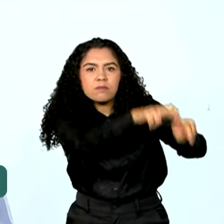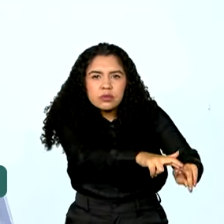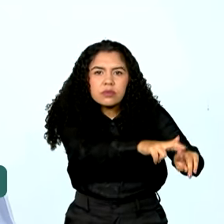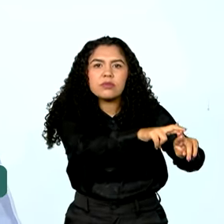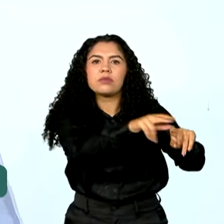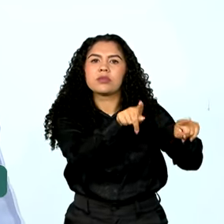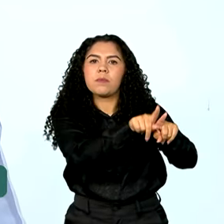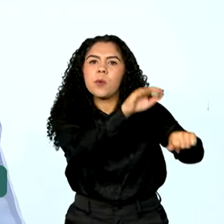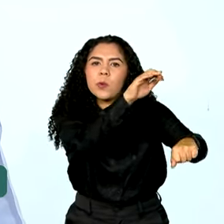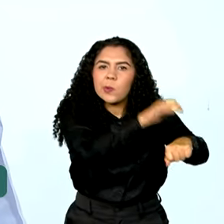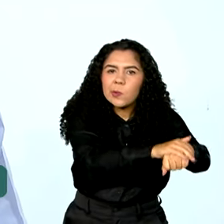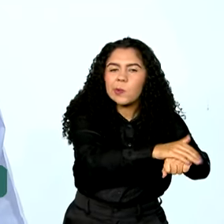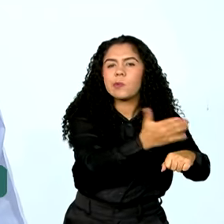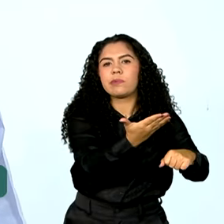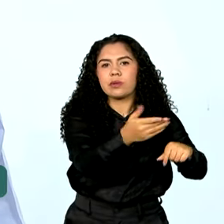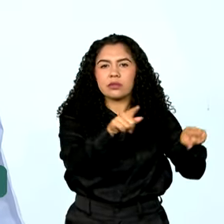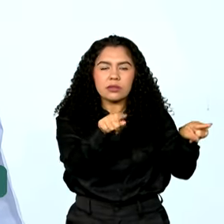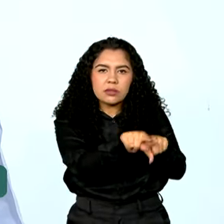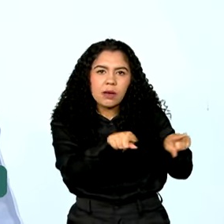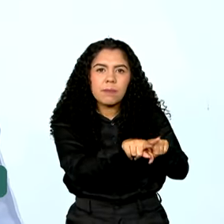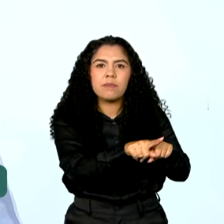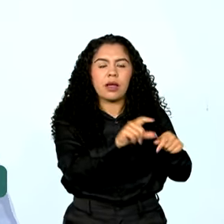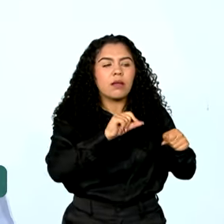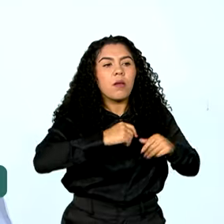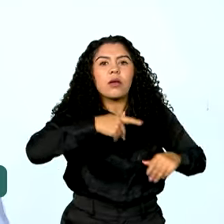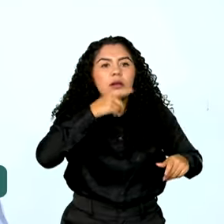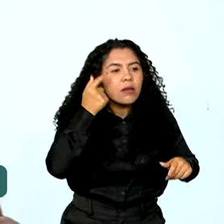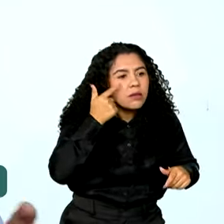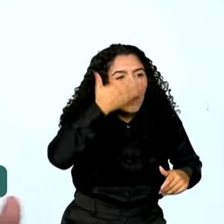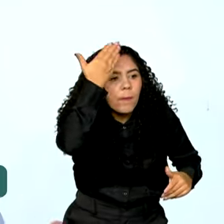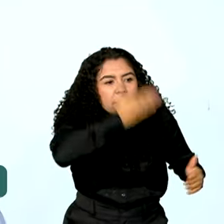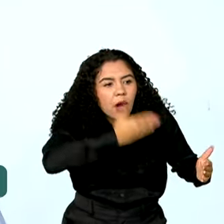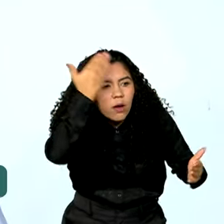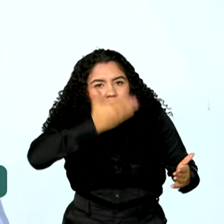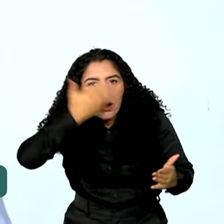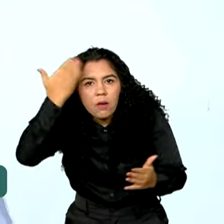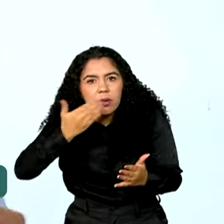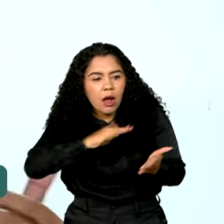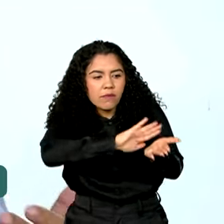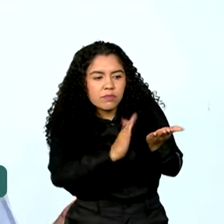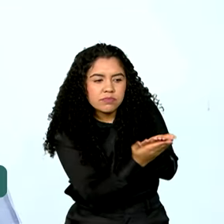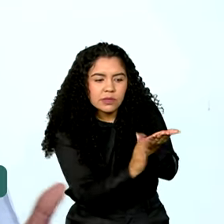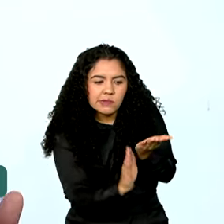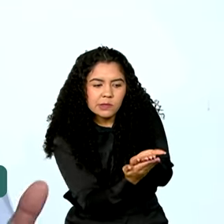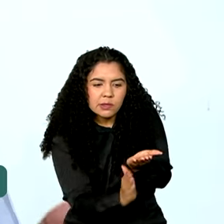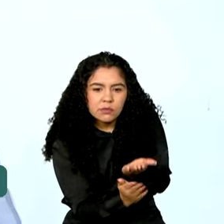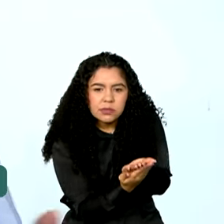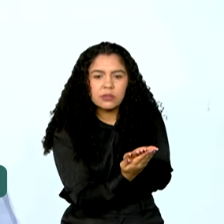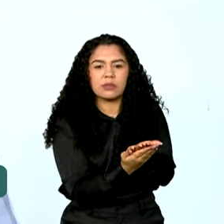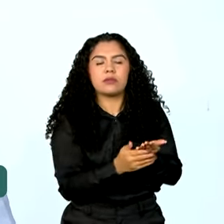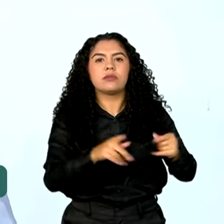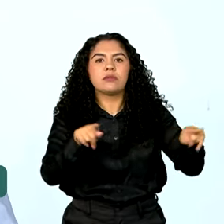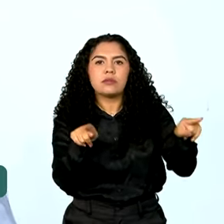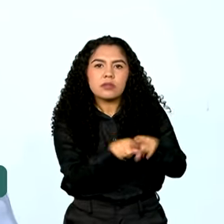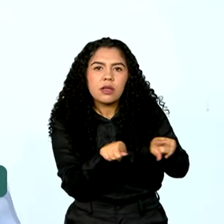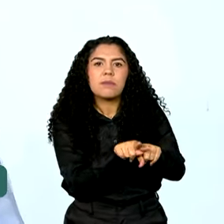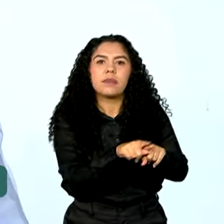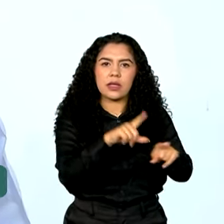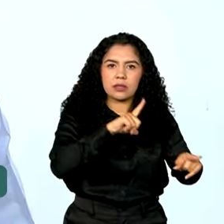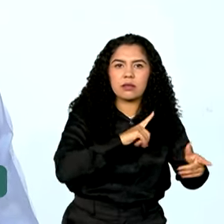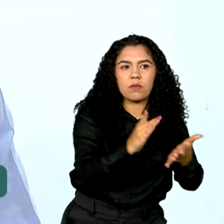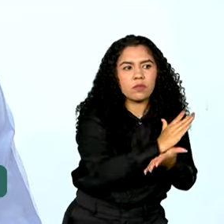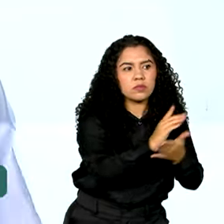culpabilização, trabalha na produção de provas com contraditório para a defesa, existe litígio entre as partes